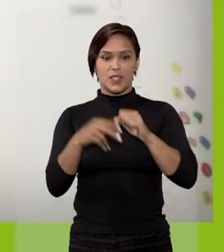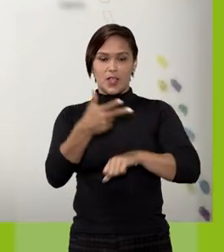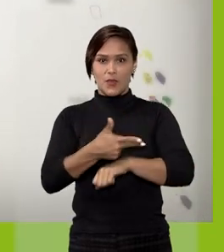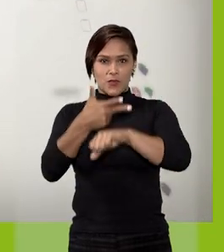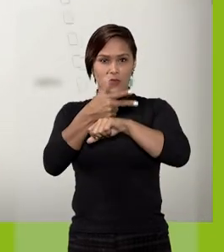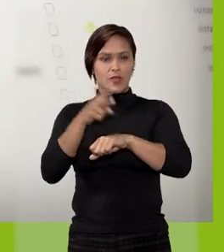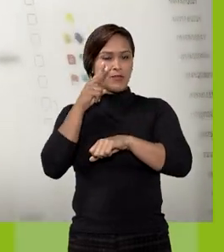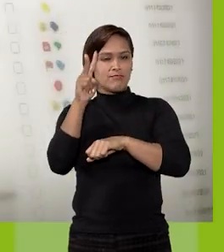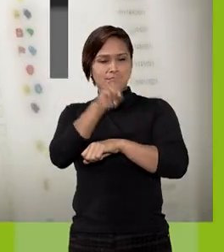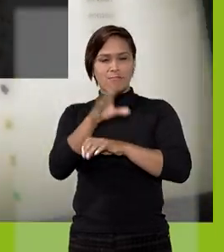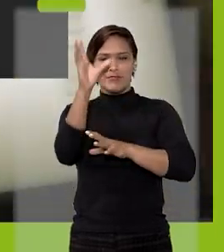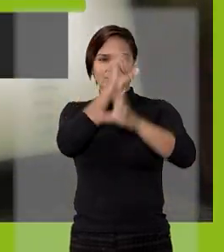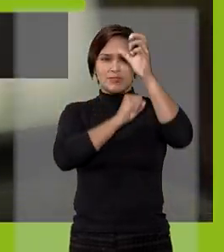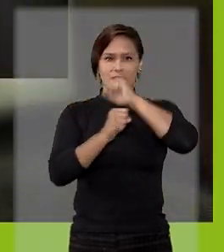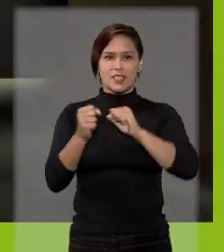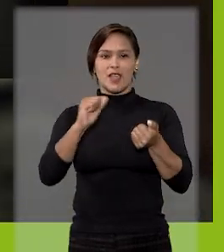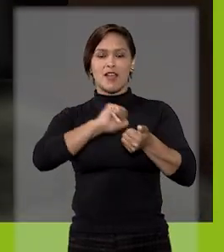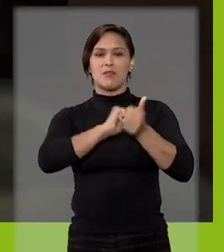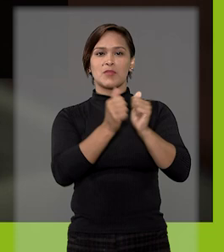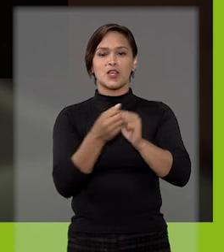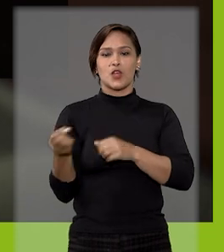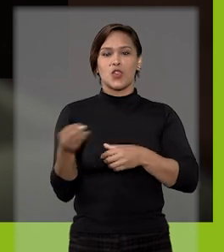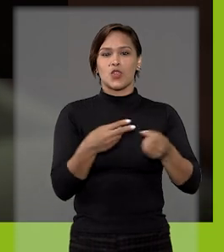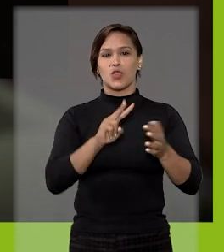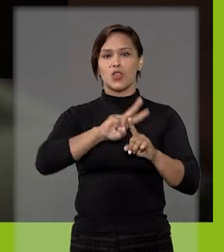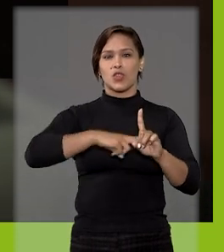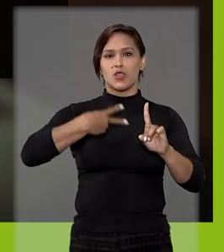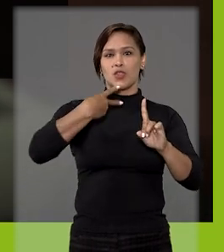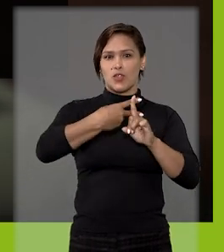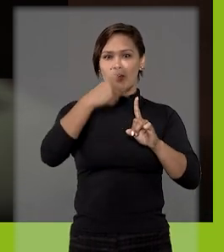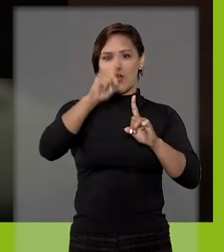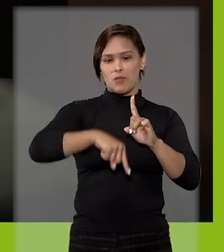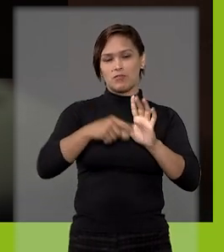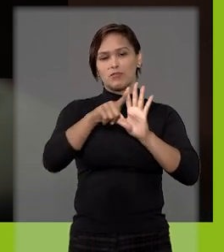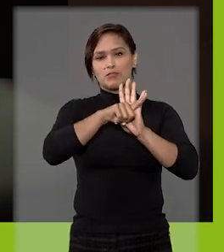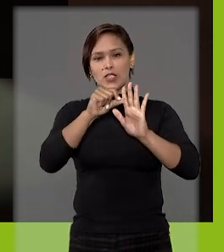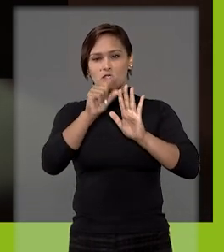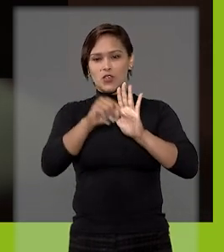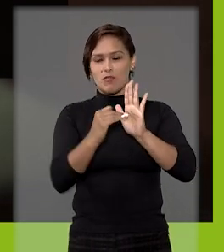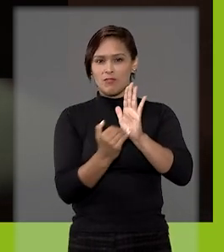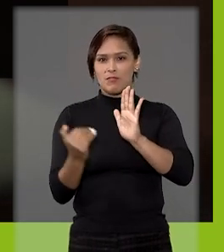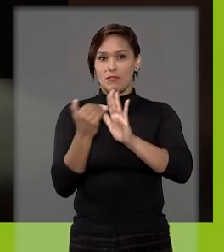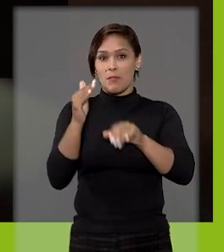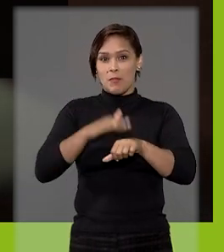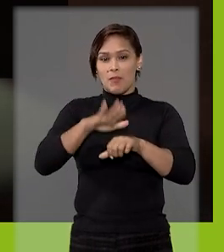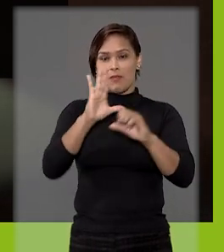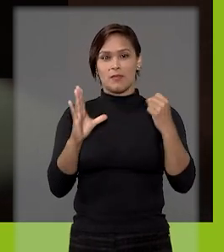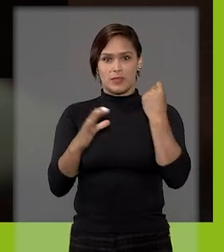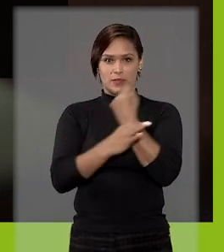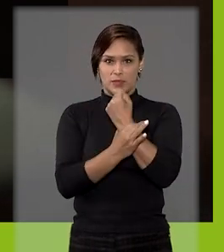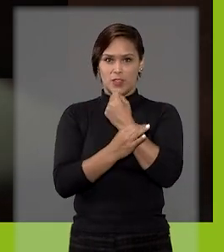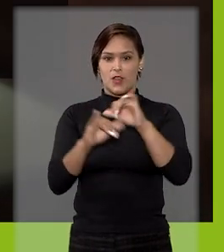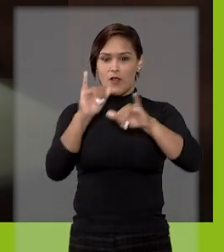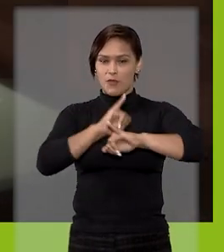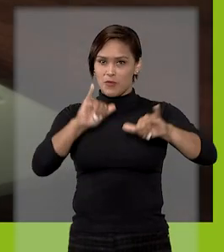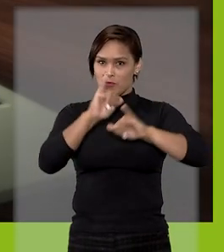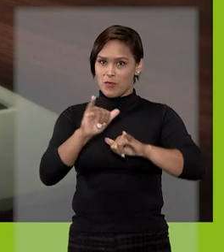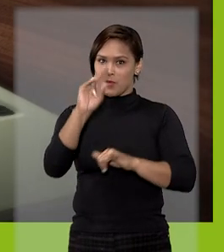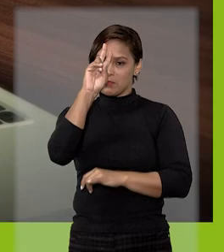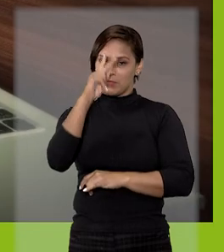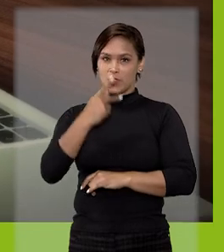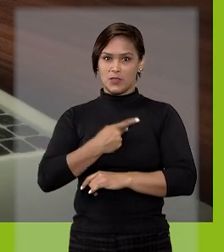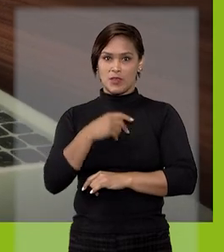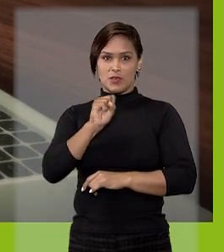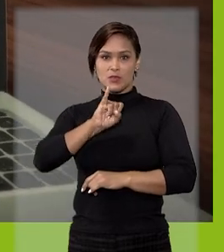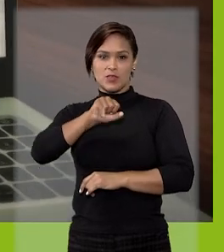vídeo, você vai aprender a habilitar o duplo fator de autenticação, adicionando uma camada extra de segurança aos seus dados. O